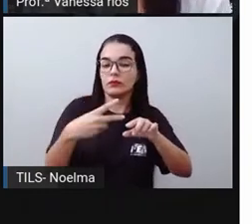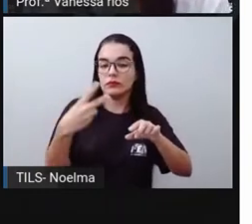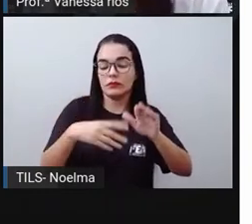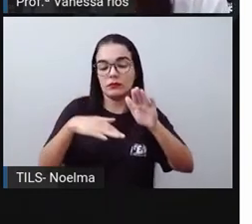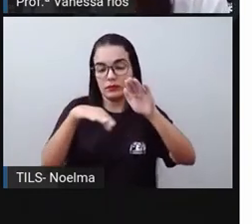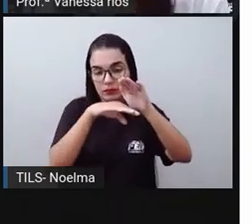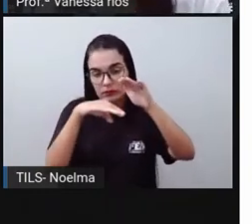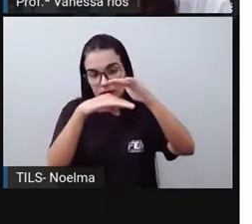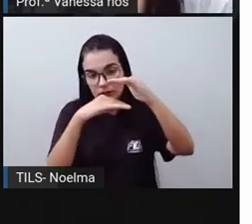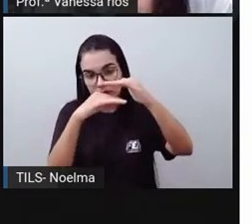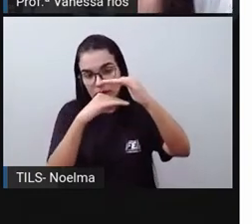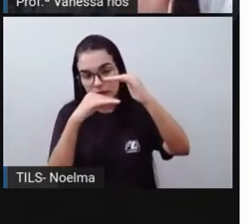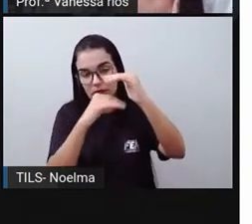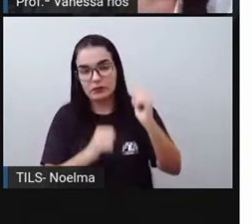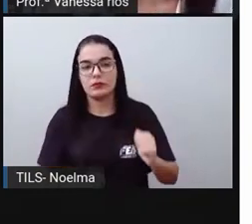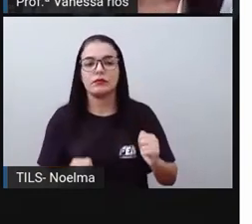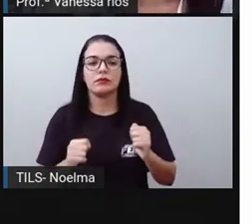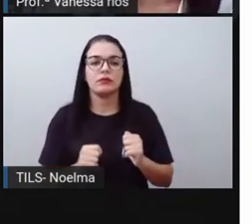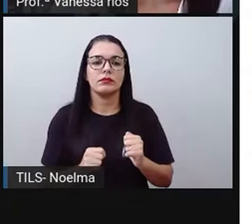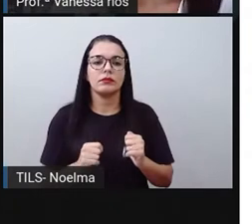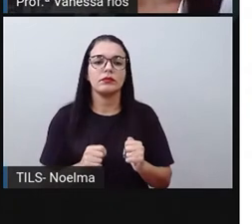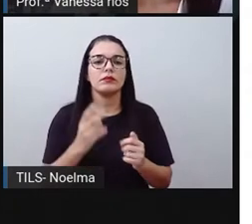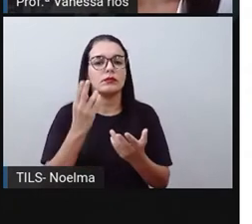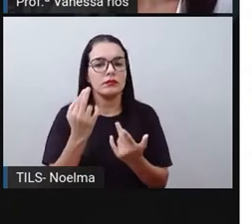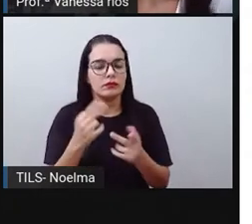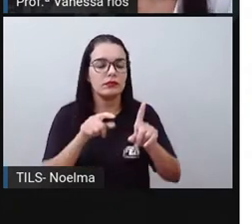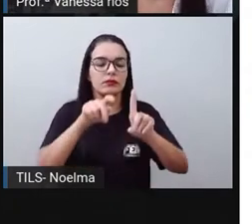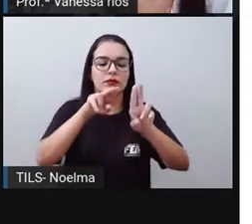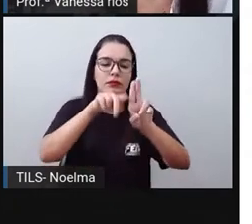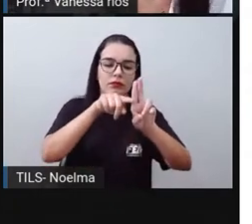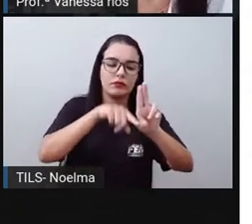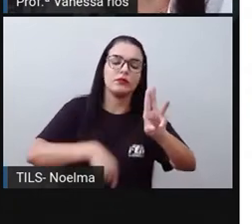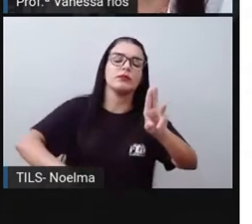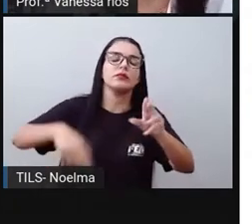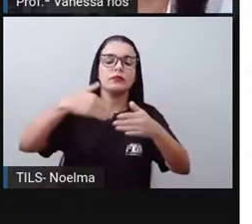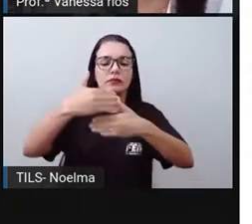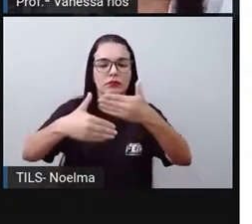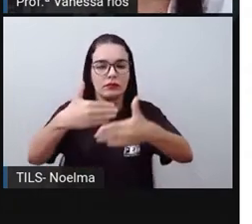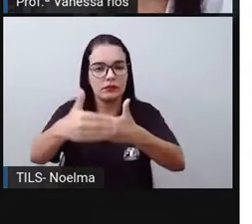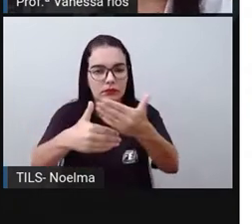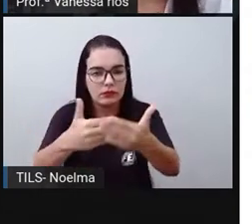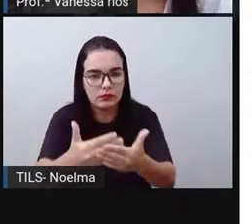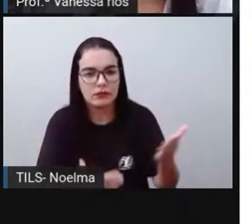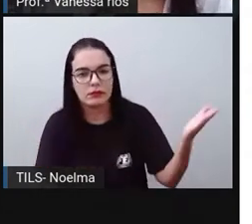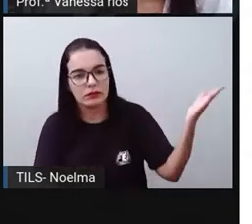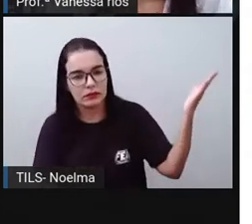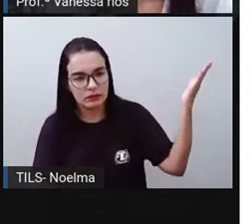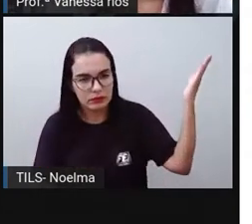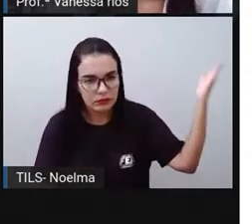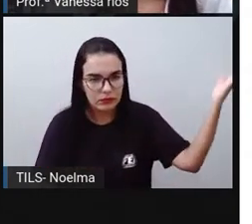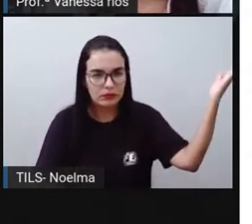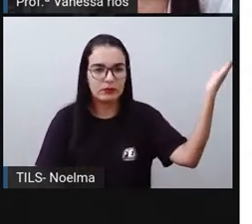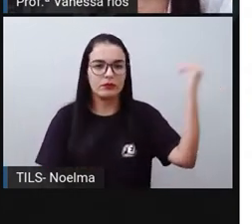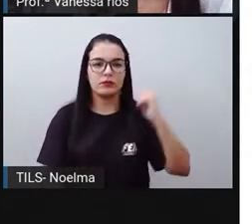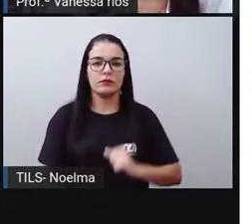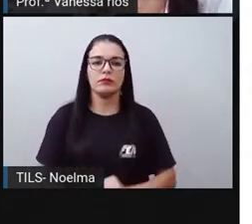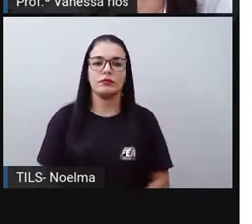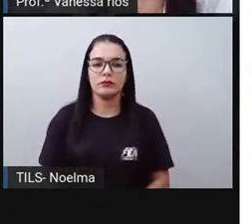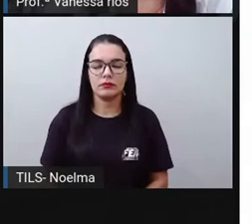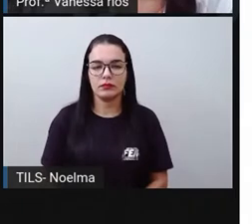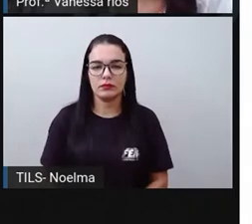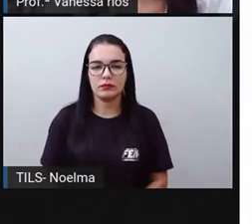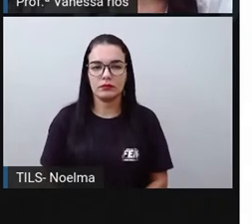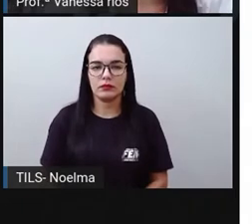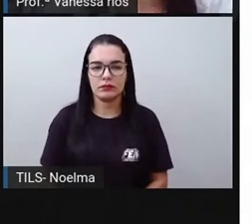Dezena do primeiro número com a dezena do segundo número. E assim sucessivamente. Então, nós começamos